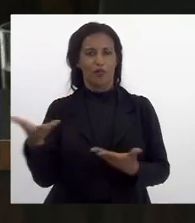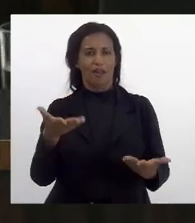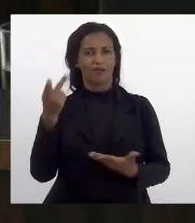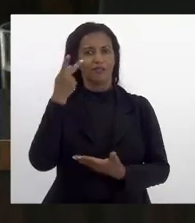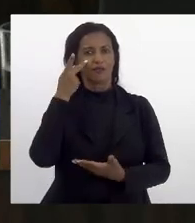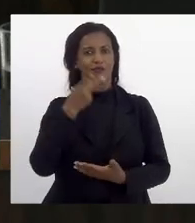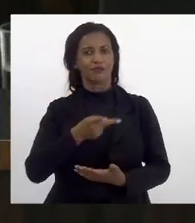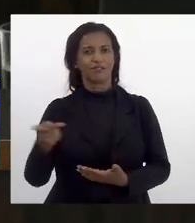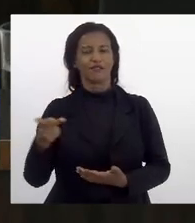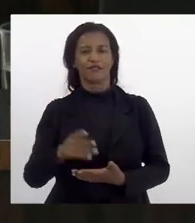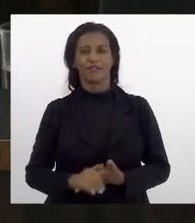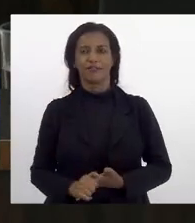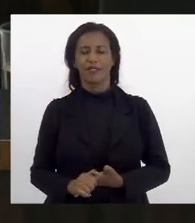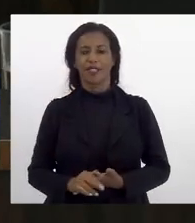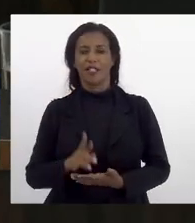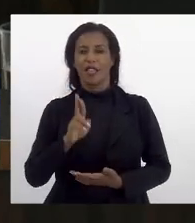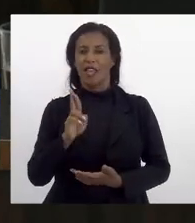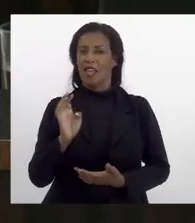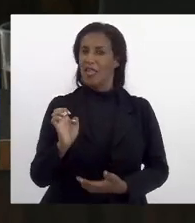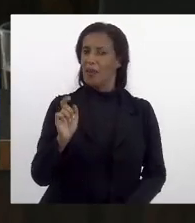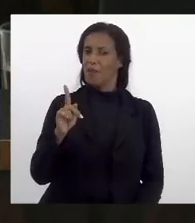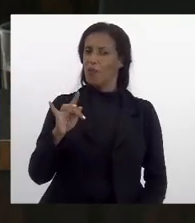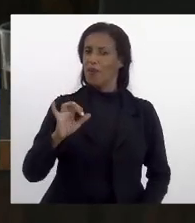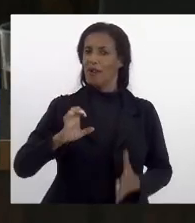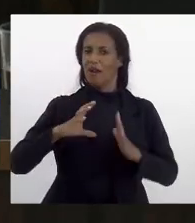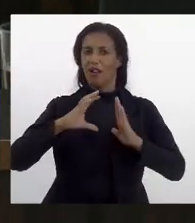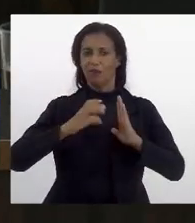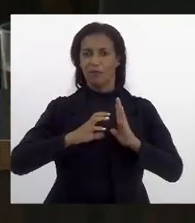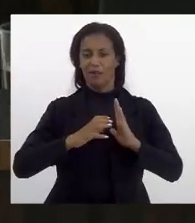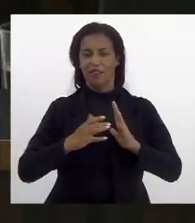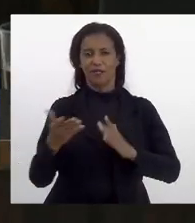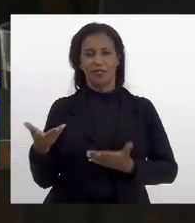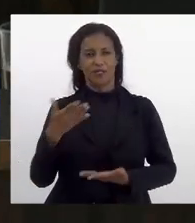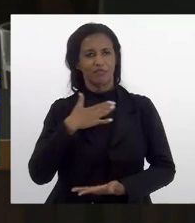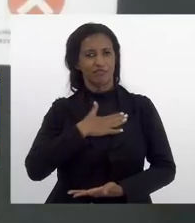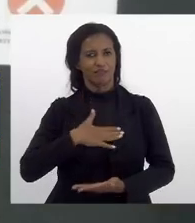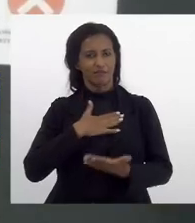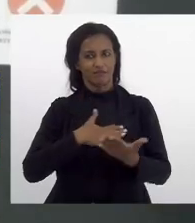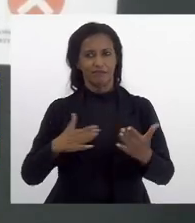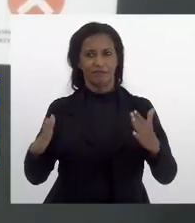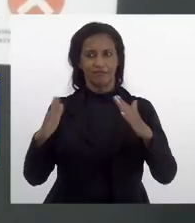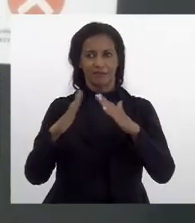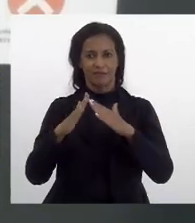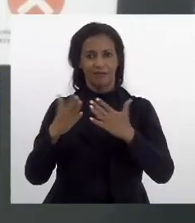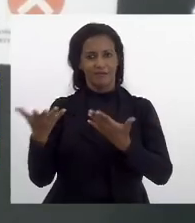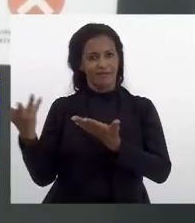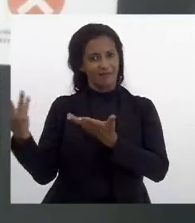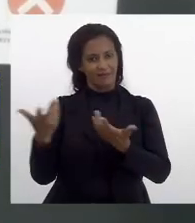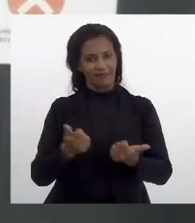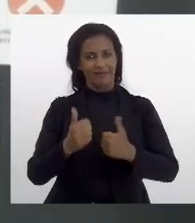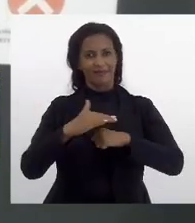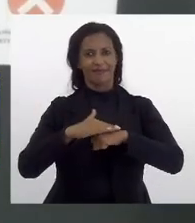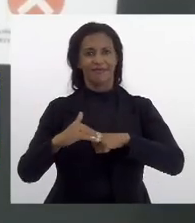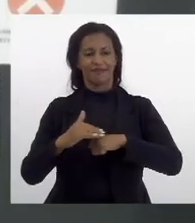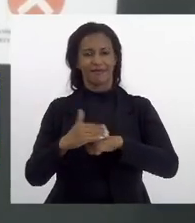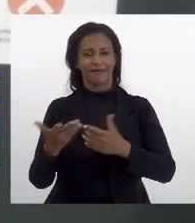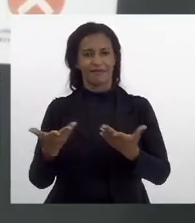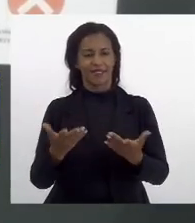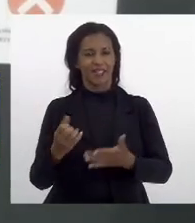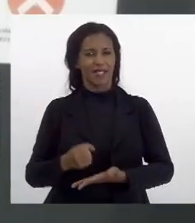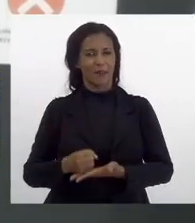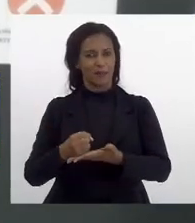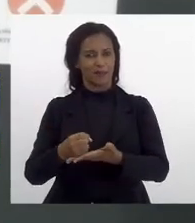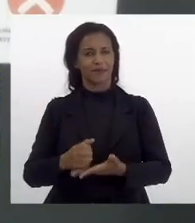visitando ele que é republicano seja muito bem-vindo e essa casa recebe com todo carinho e